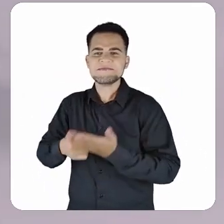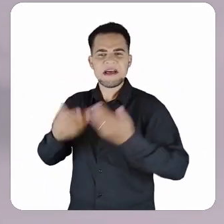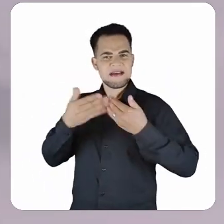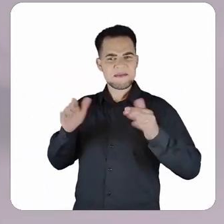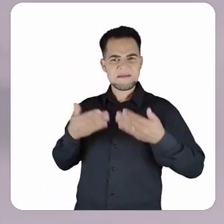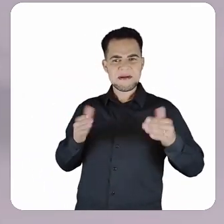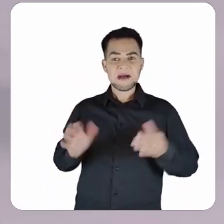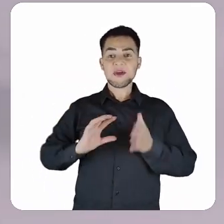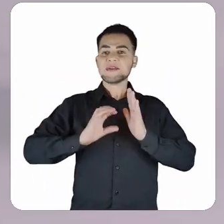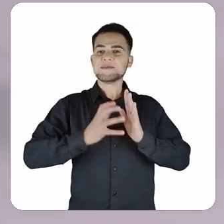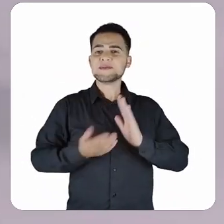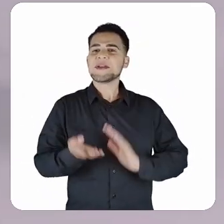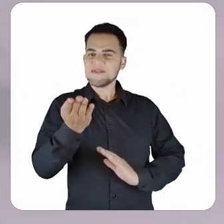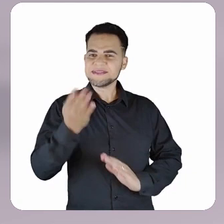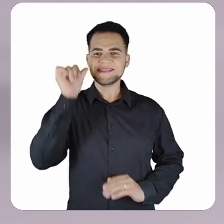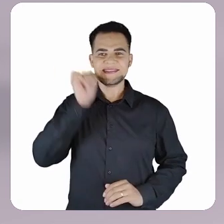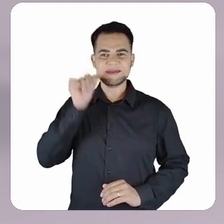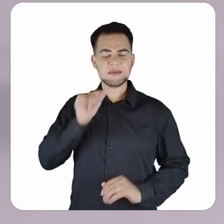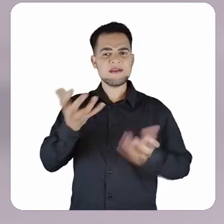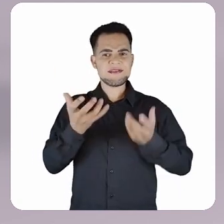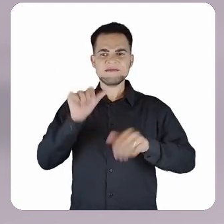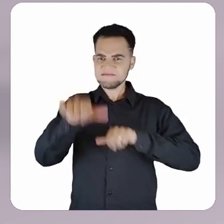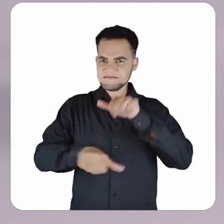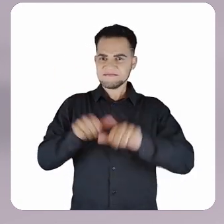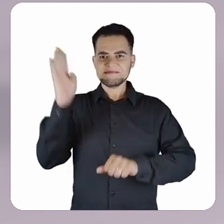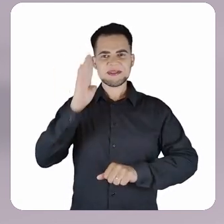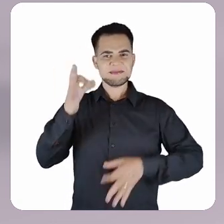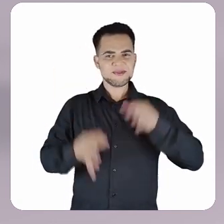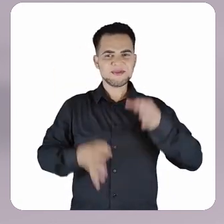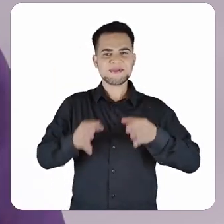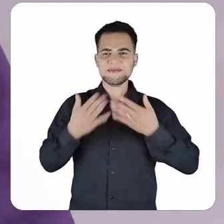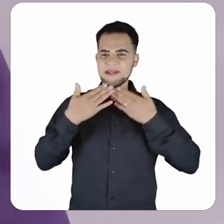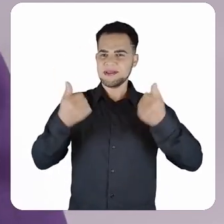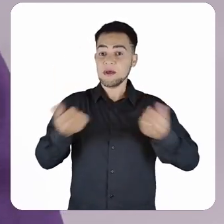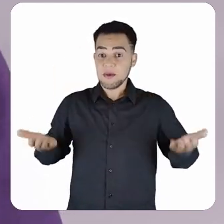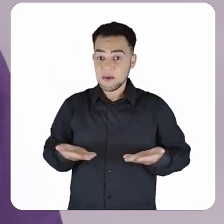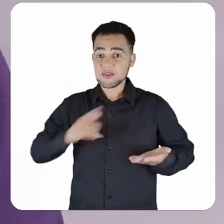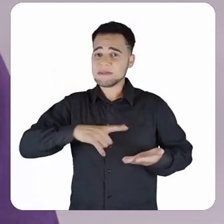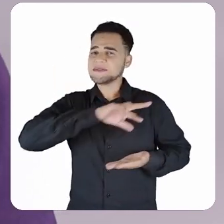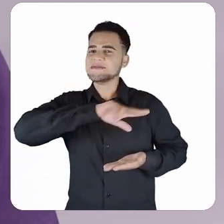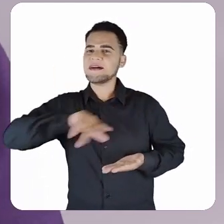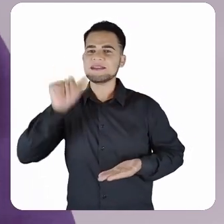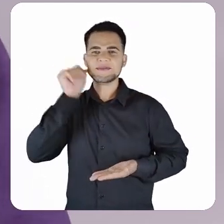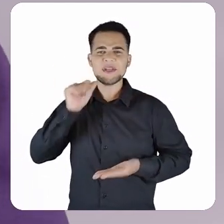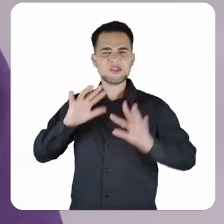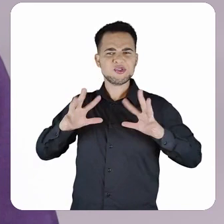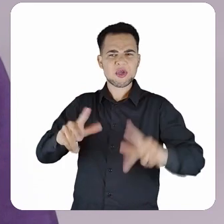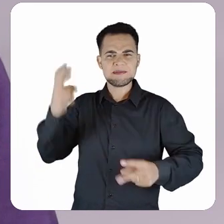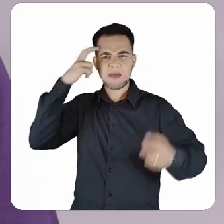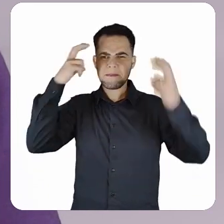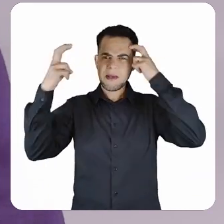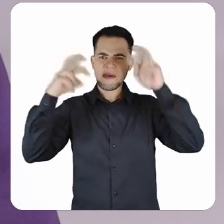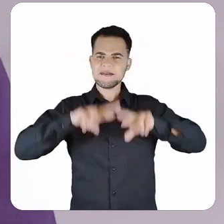e abrindo as portas do nosso partido para você, mulher, que quer tornar um Brasil mais justo e melhor. Hoje já convivemos com várias mulheres, de todas